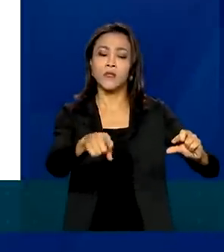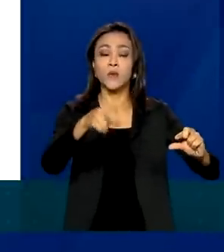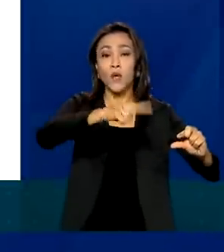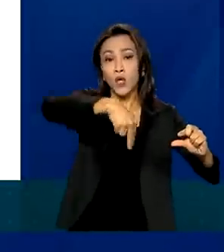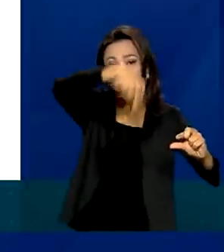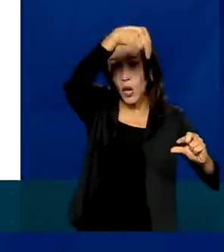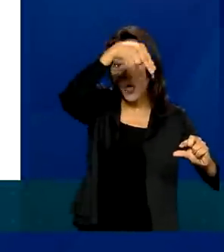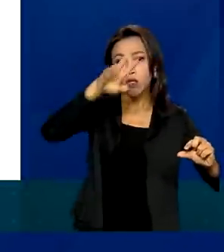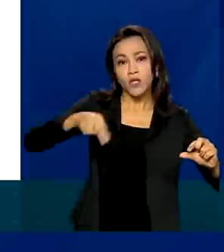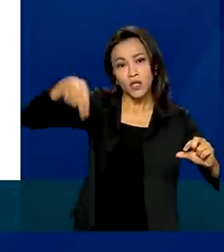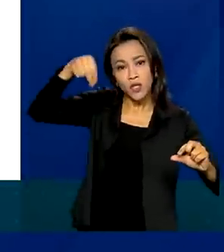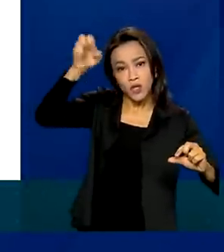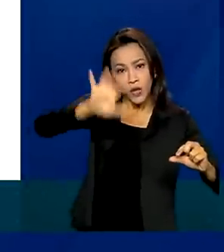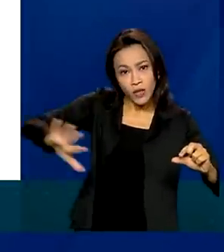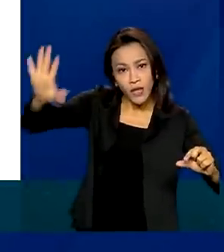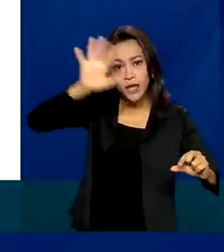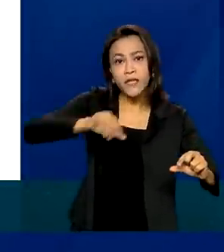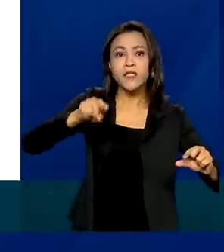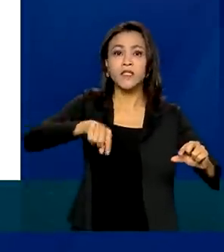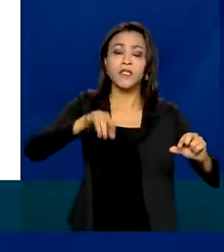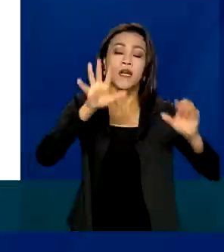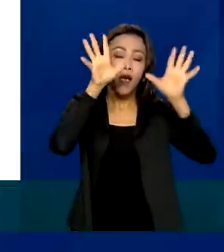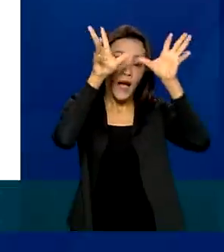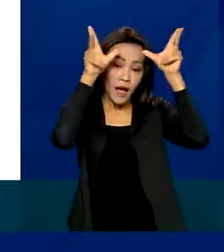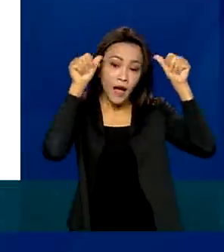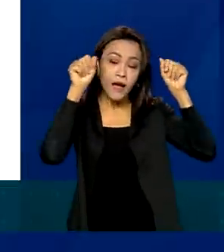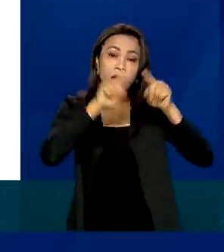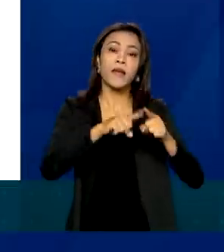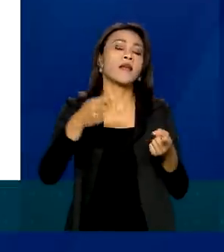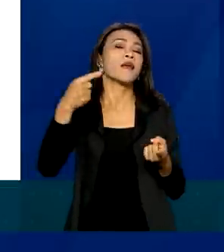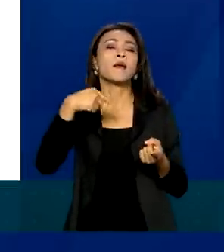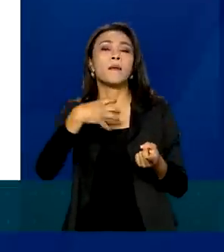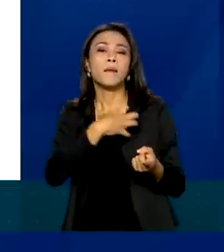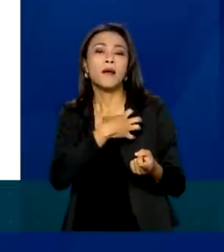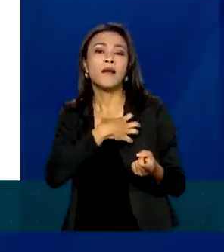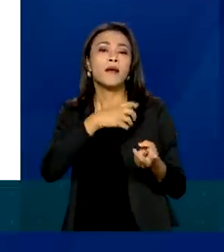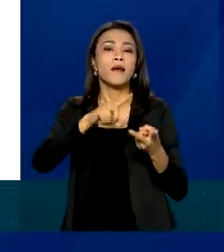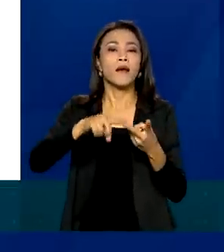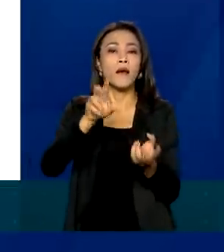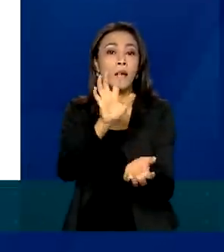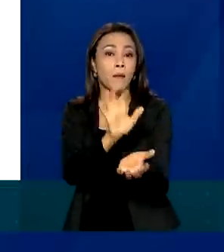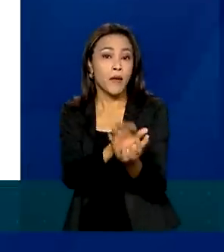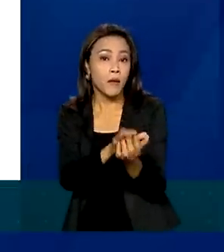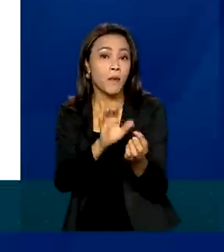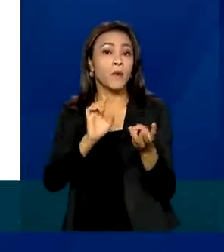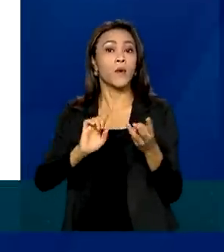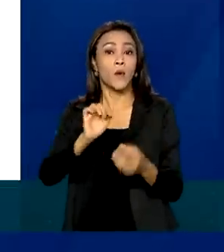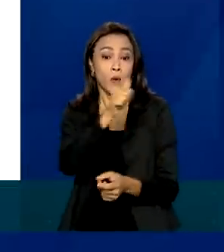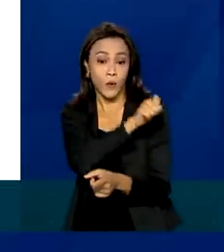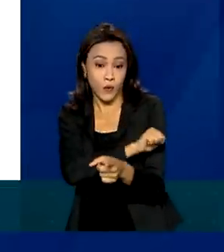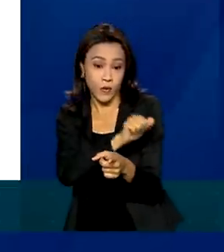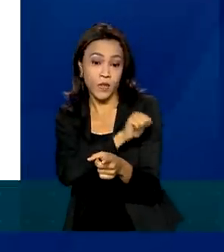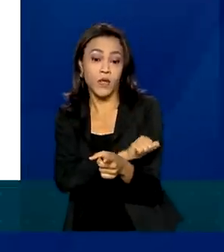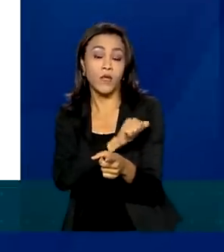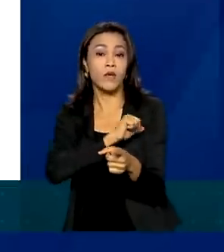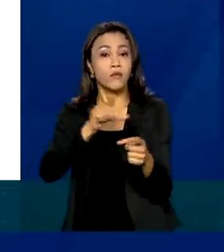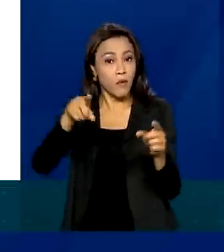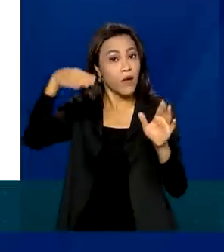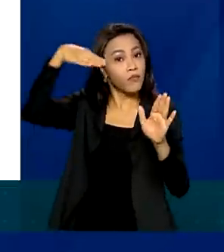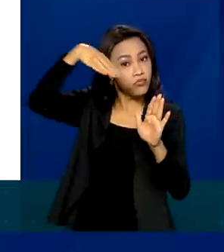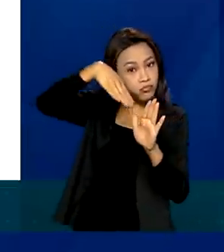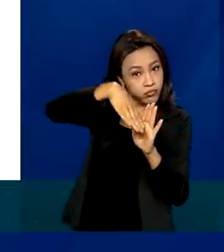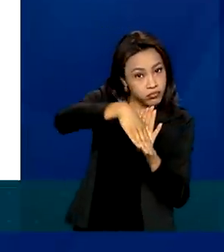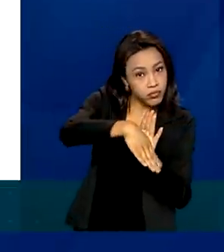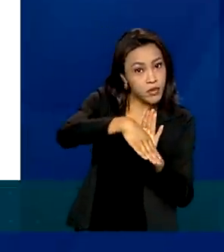nordeste, com destaque para o Acre, Bahia, Pernambuco. E o Rio de Janeiro entra ali nos top 10 de quedas, é o